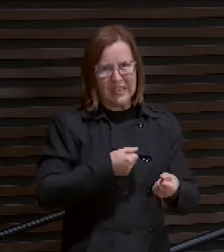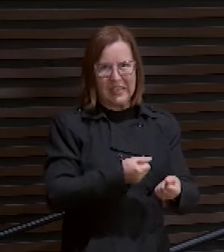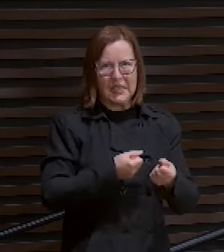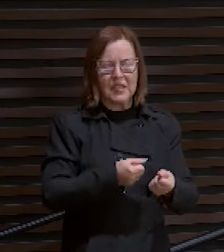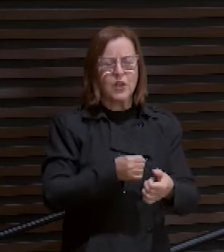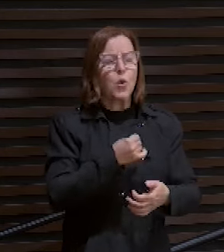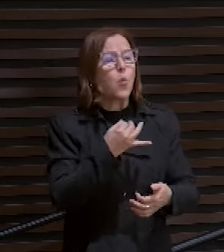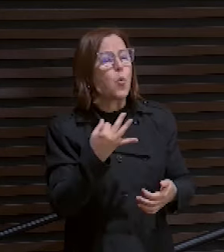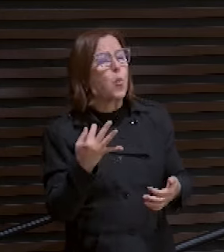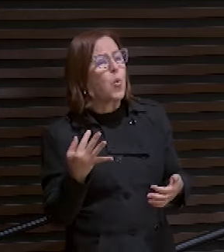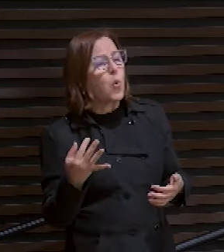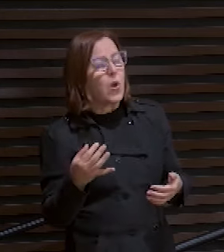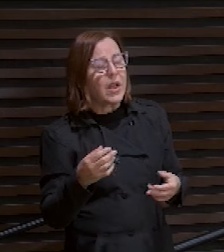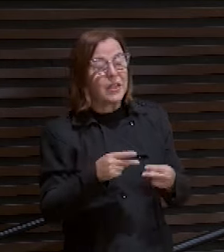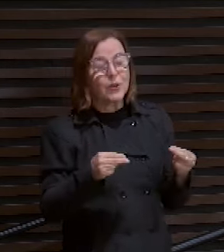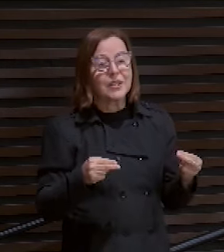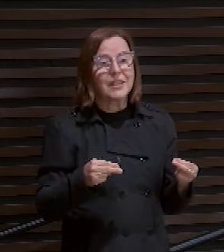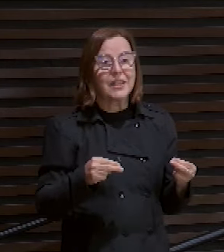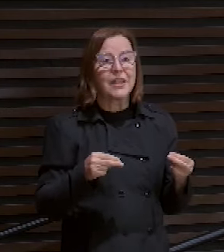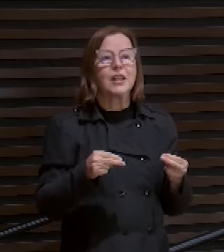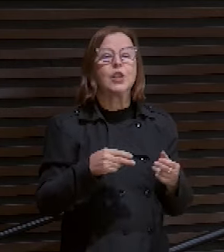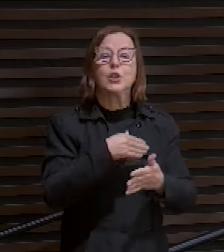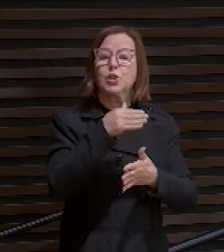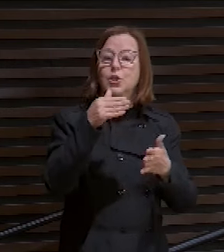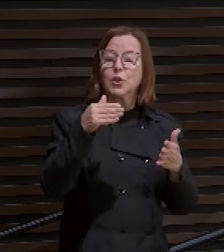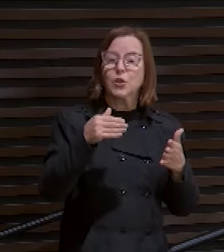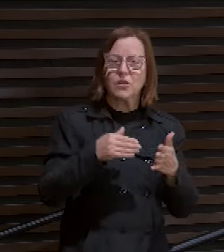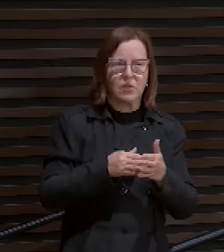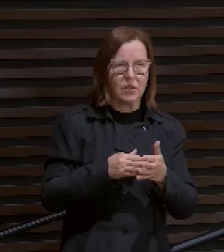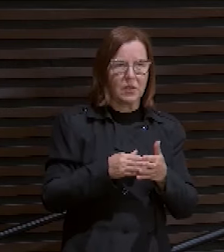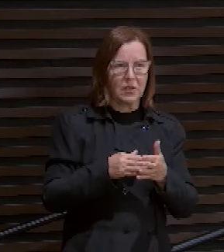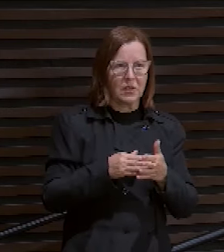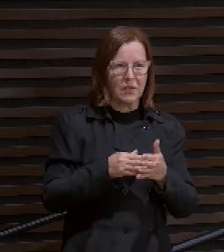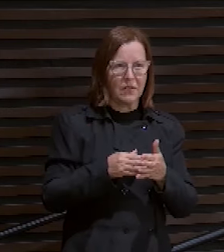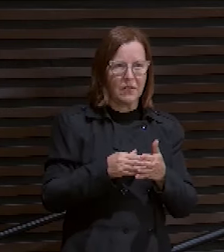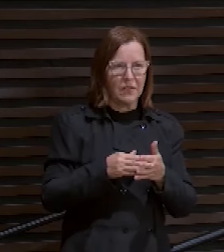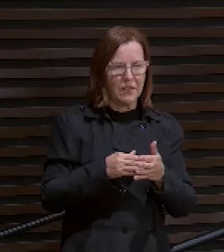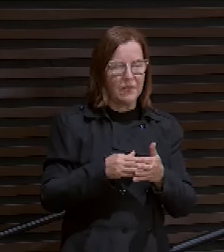quantas coisas? Todas deixam alguma de fora?